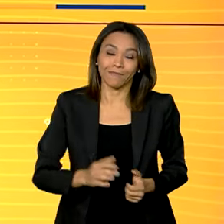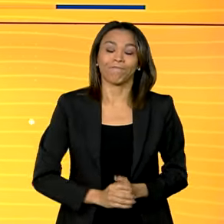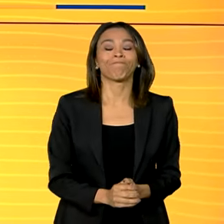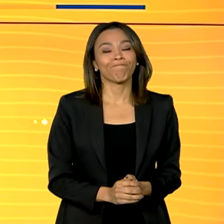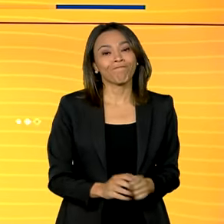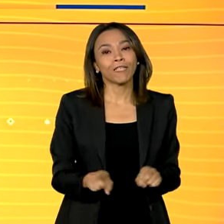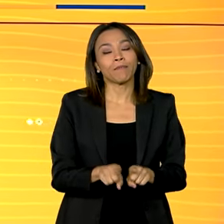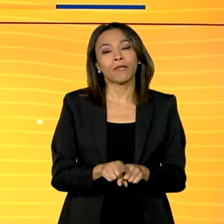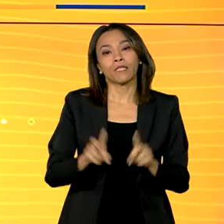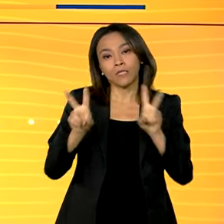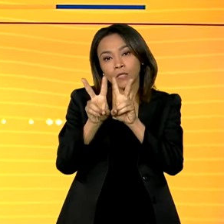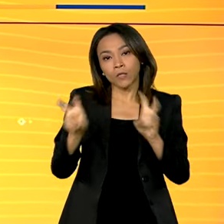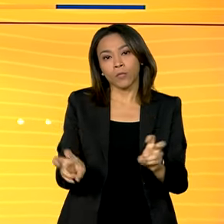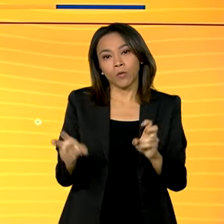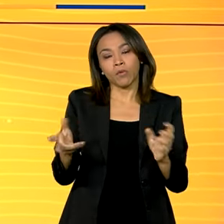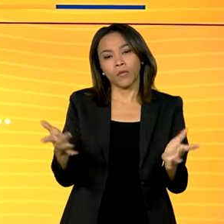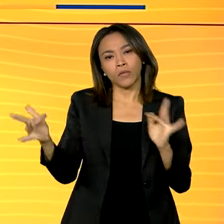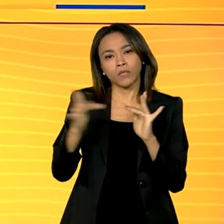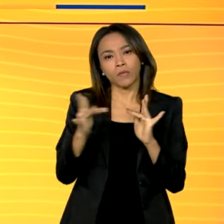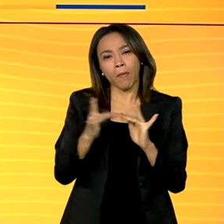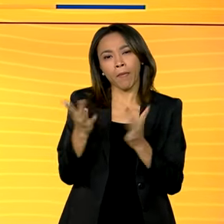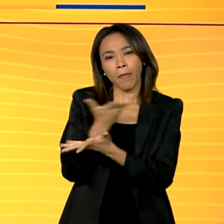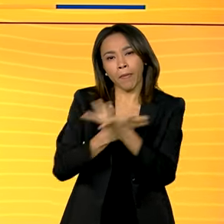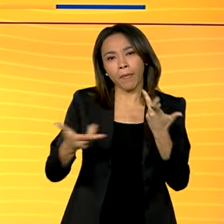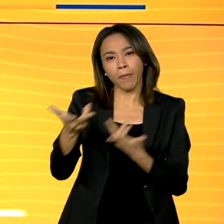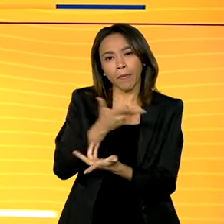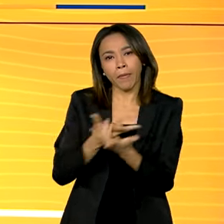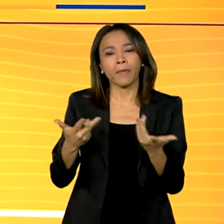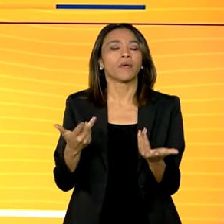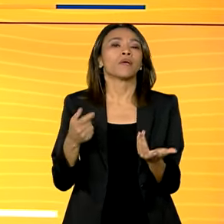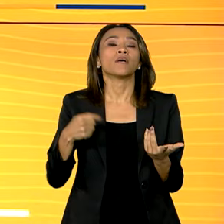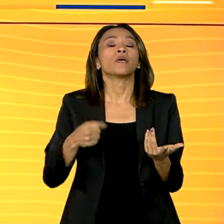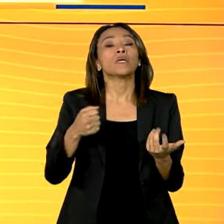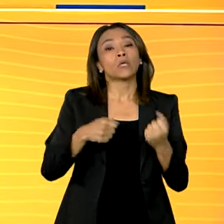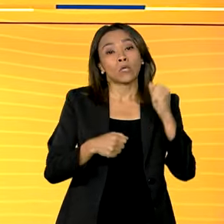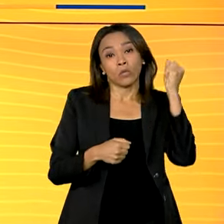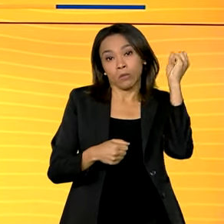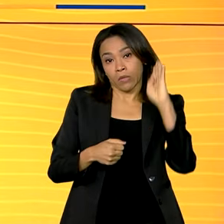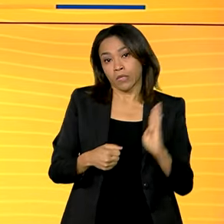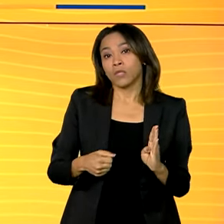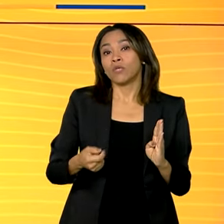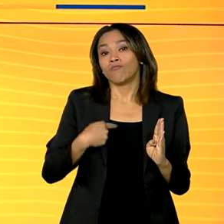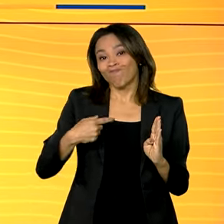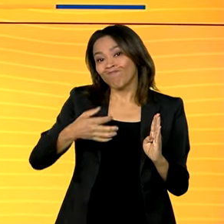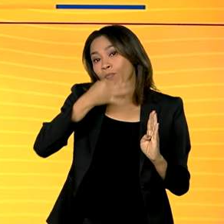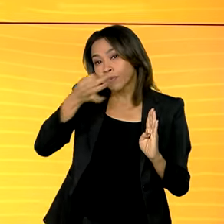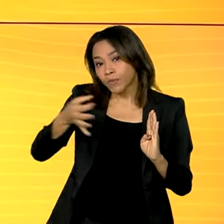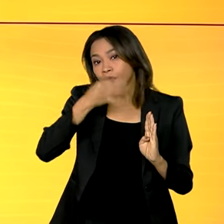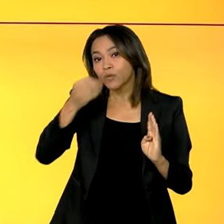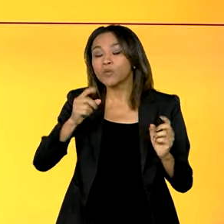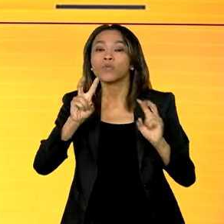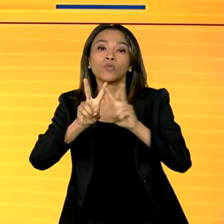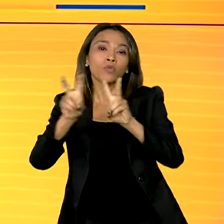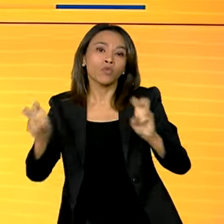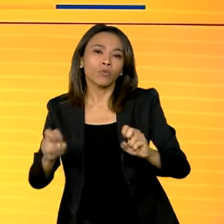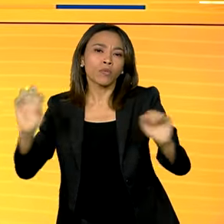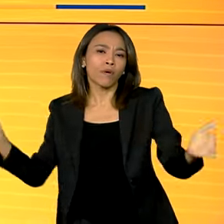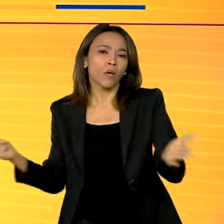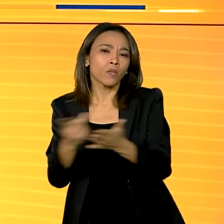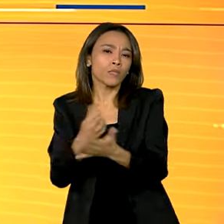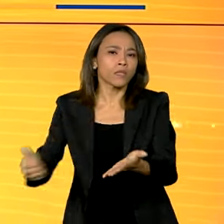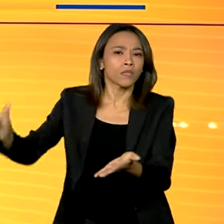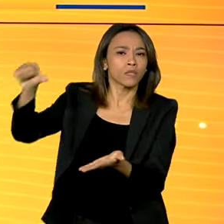sobre relações exteriores, o ministro Mauro Vieira comentou os ataques do Irã a Israel. O ministro afirmou que o Brasil